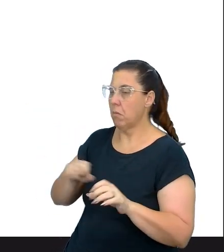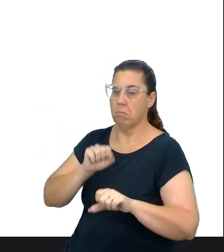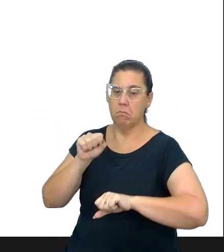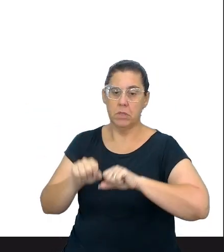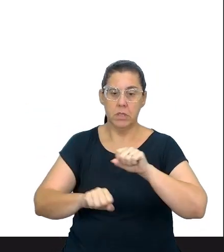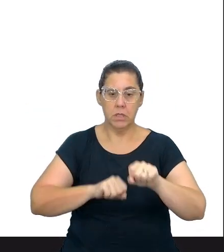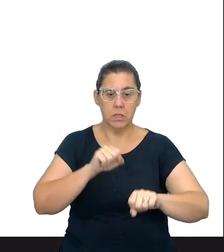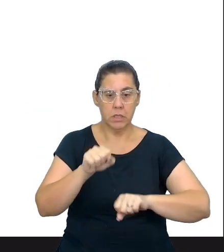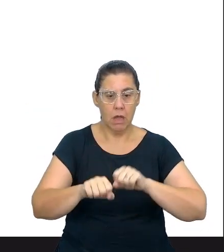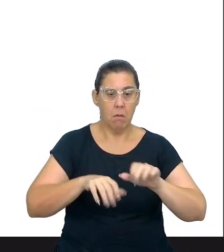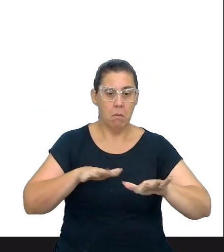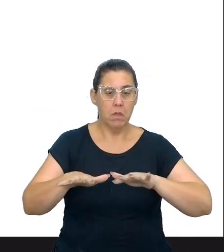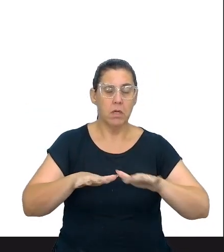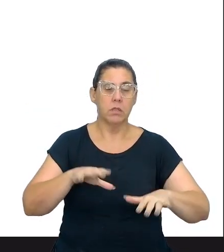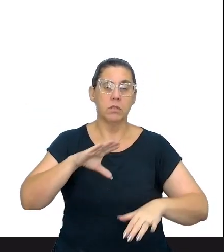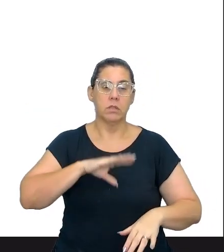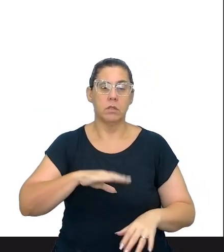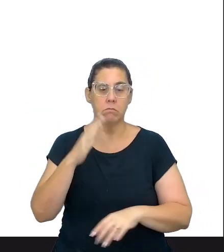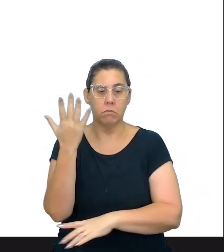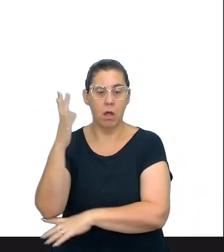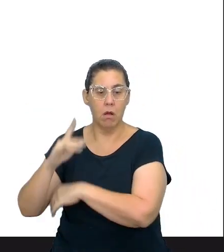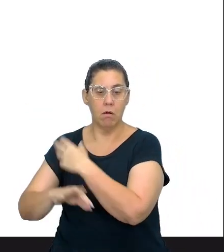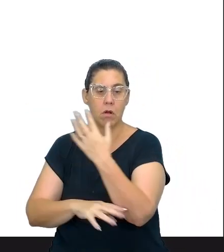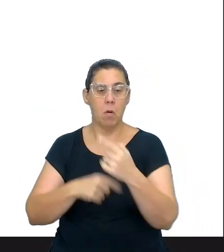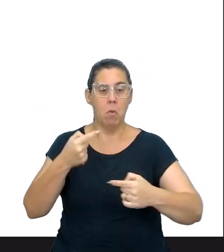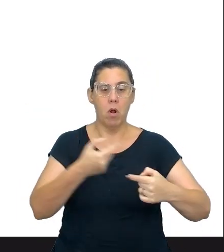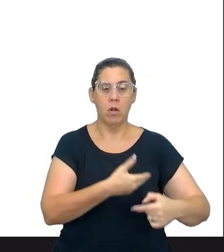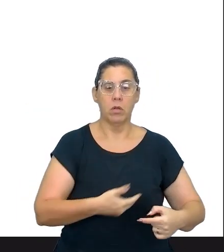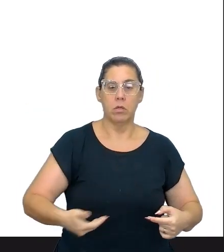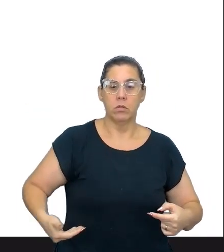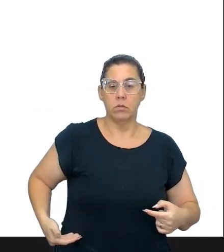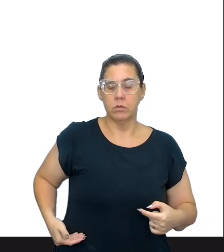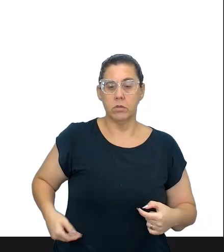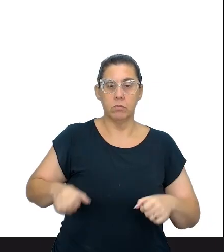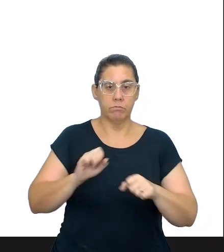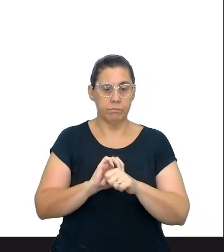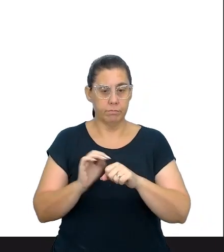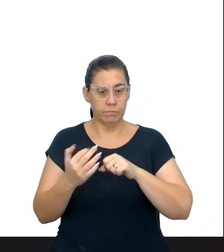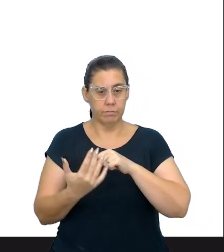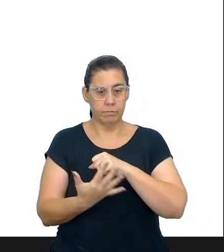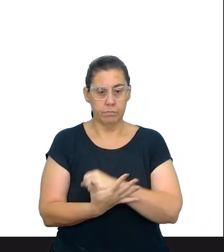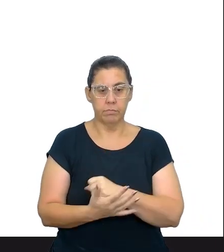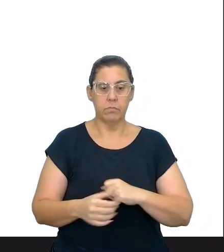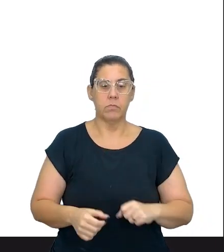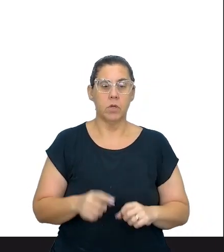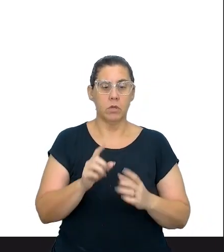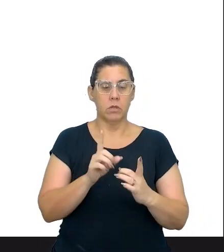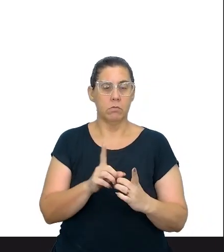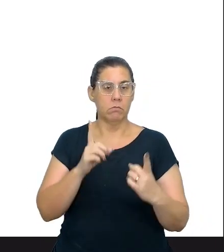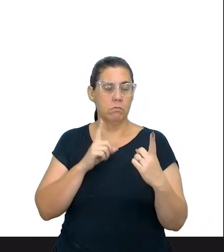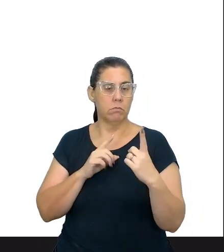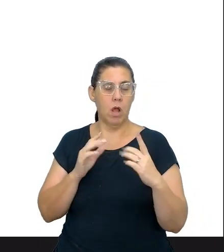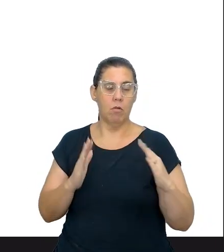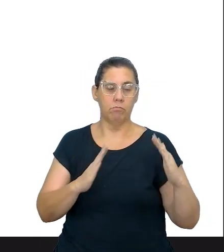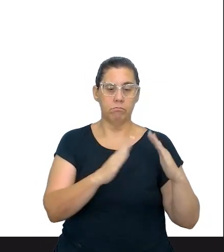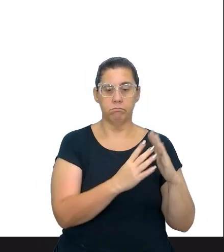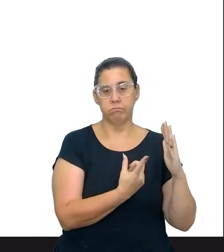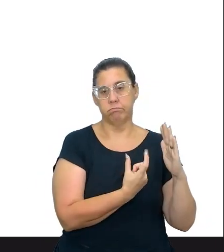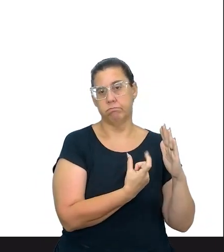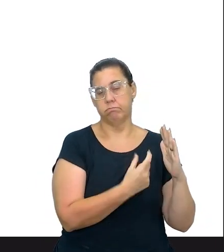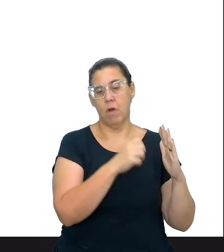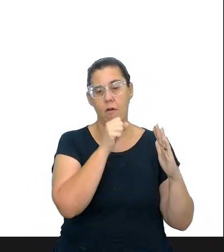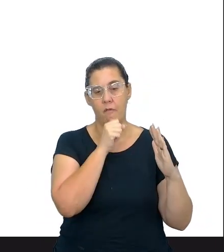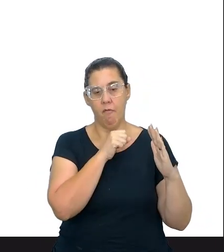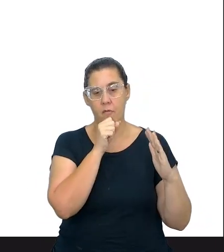mobilidade na cidade, meio ambiente, políticas públicas para lidar com a Covid-19, isolamento social dos idosos,